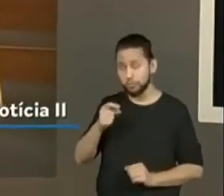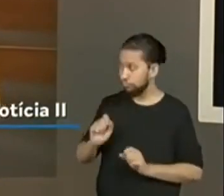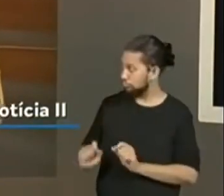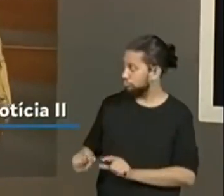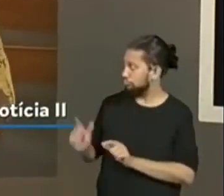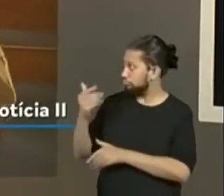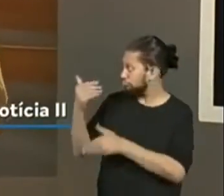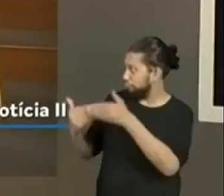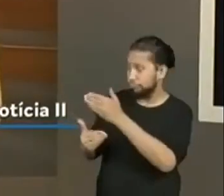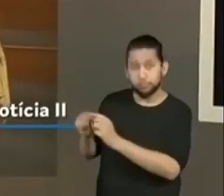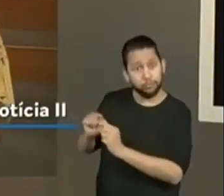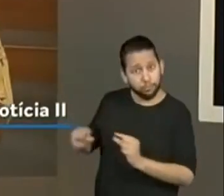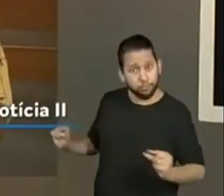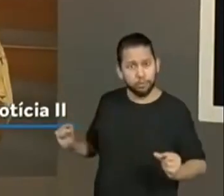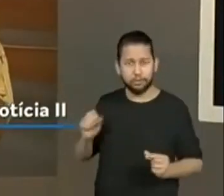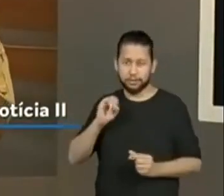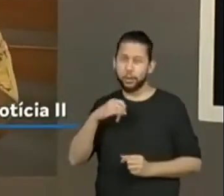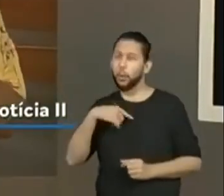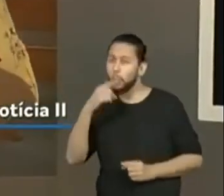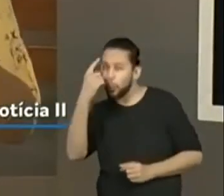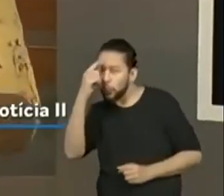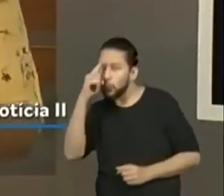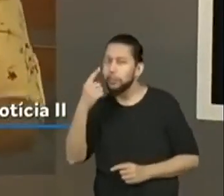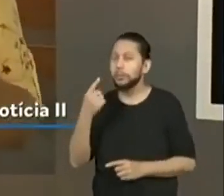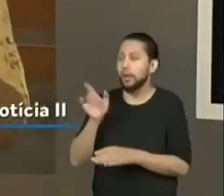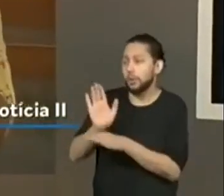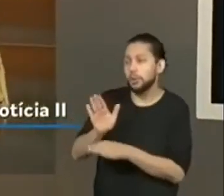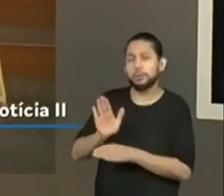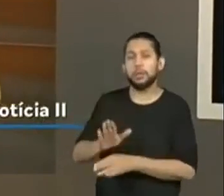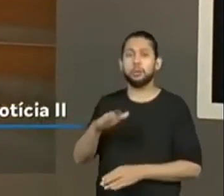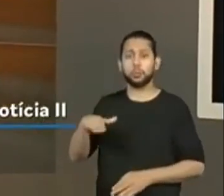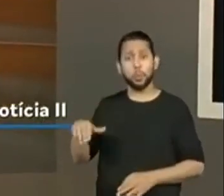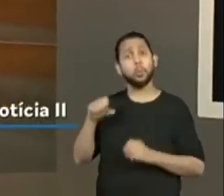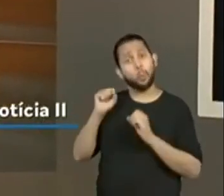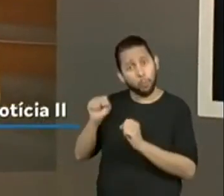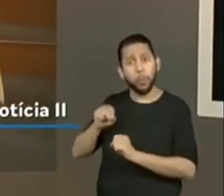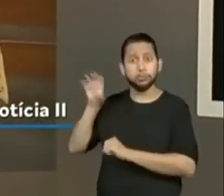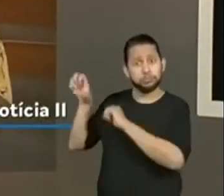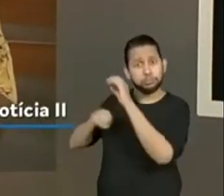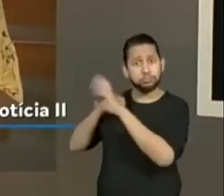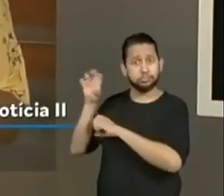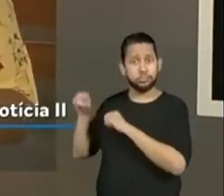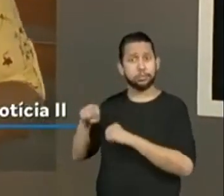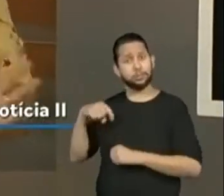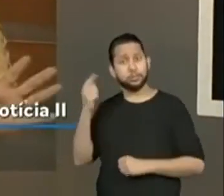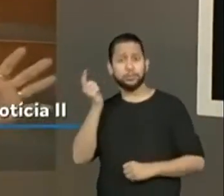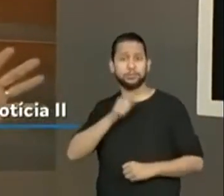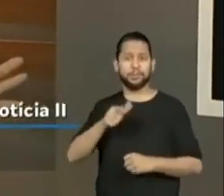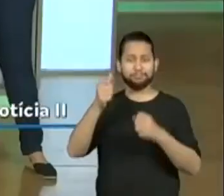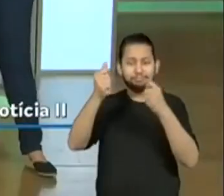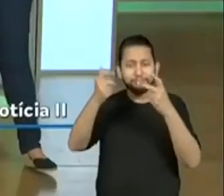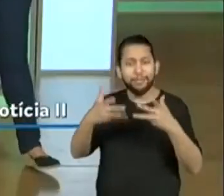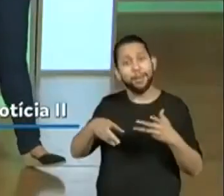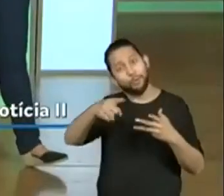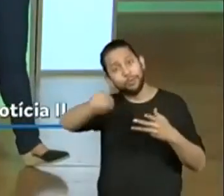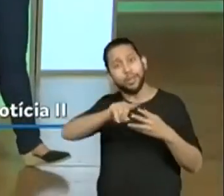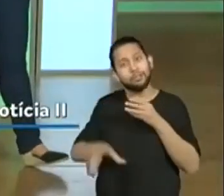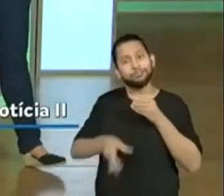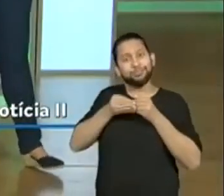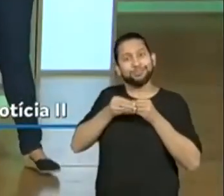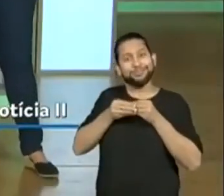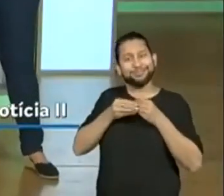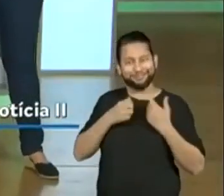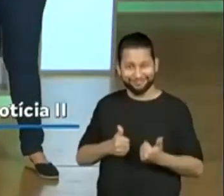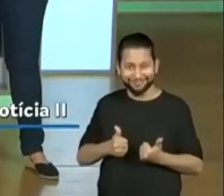também nas dúvidas que vocês estão mais próximos dos alunos para complementar aqui nossas explicações. Tudo um conjunto, né, professora? Isso